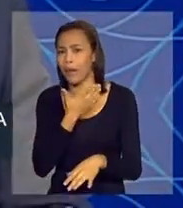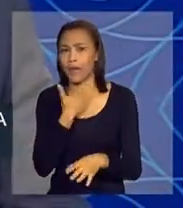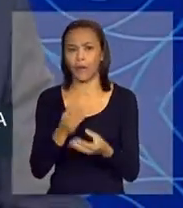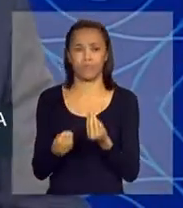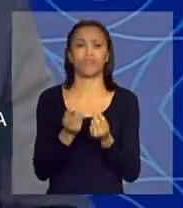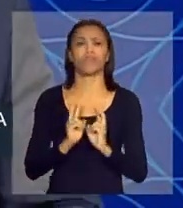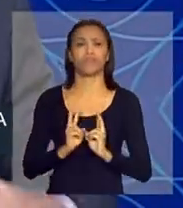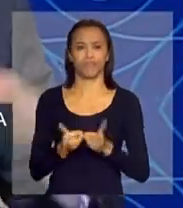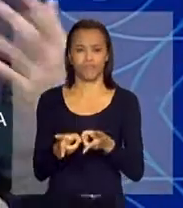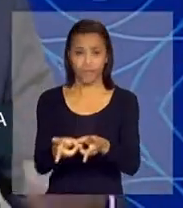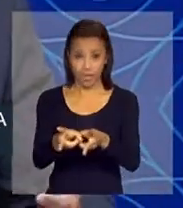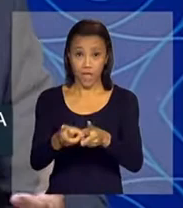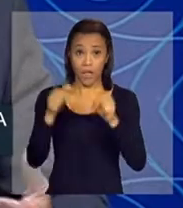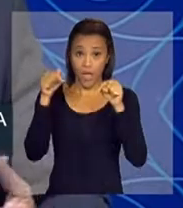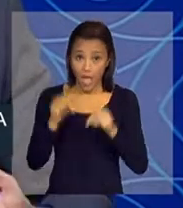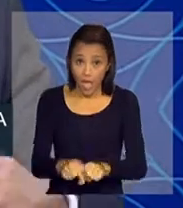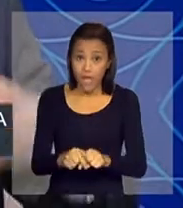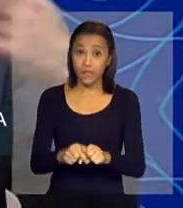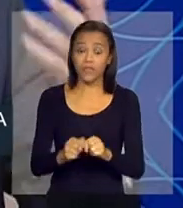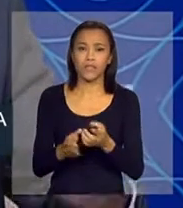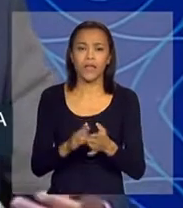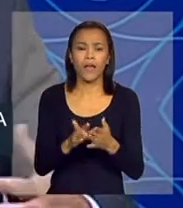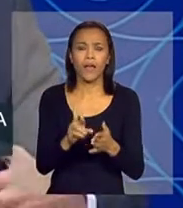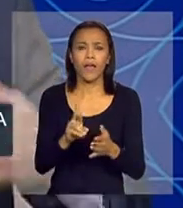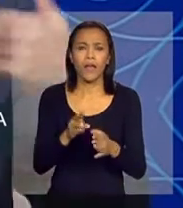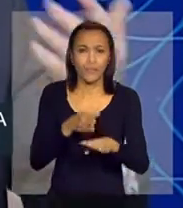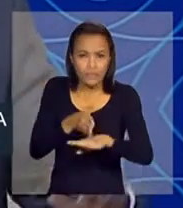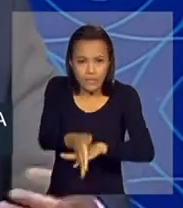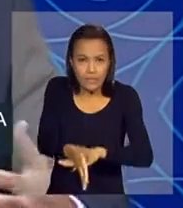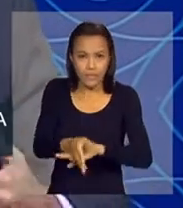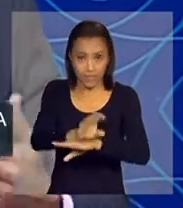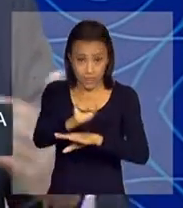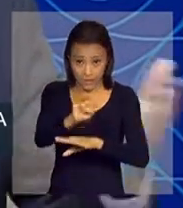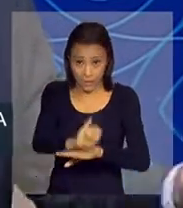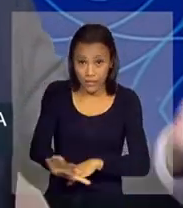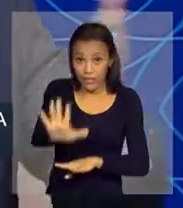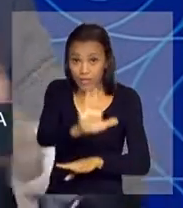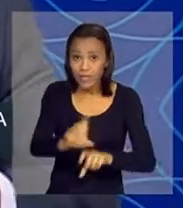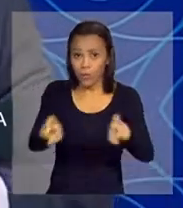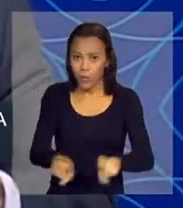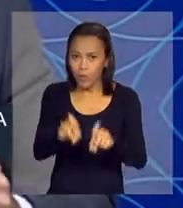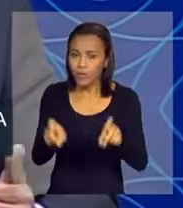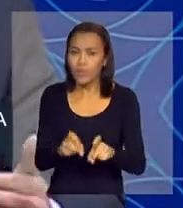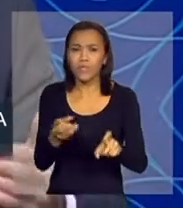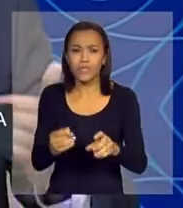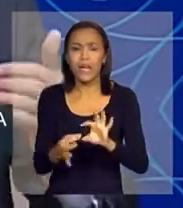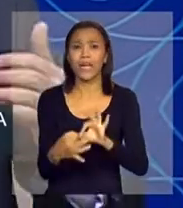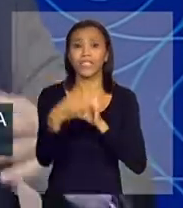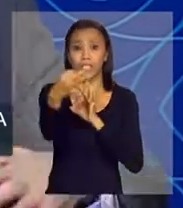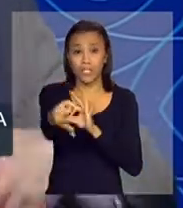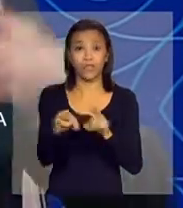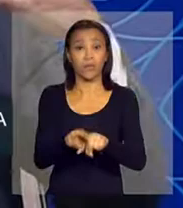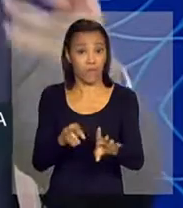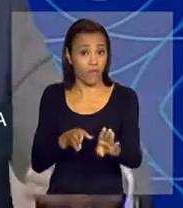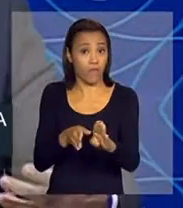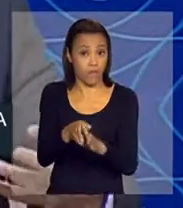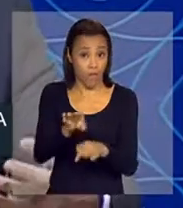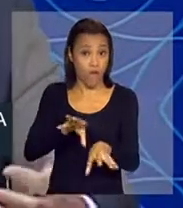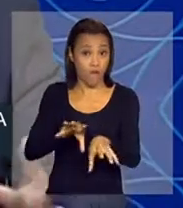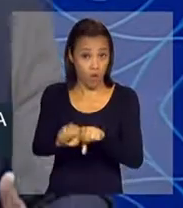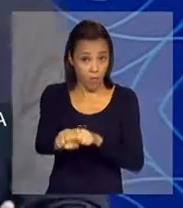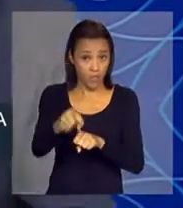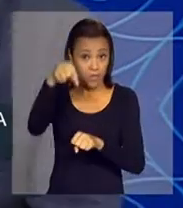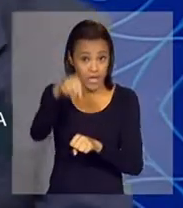verticalmente, essa mesma rede social, esse mesmo ambiente virtual vai servir para a formação à distância, e essa mesma